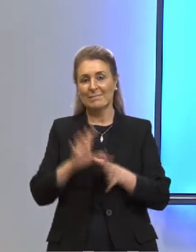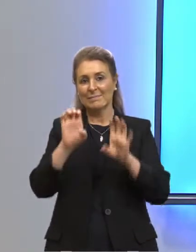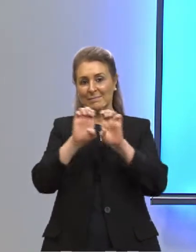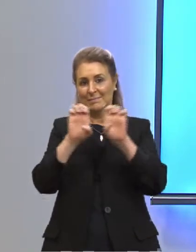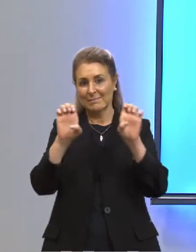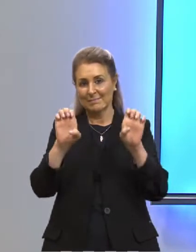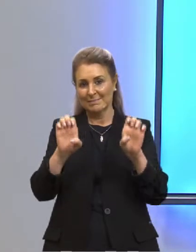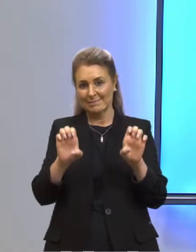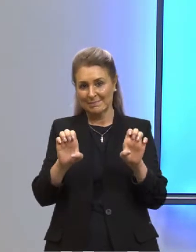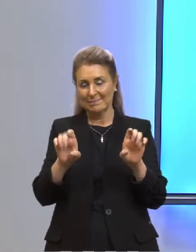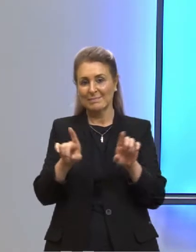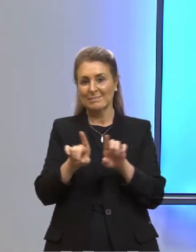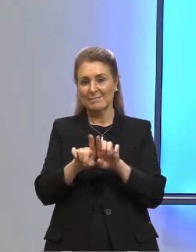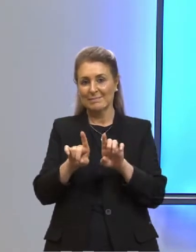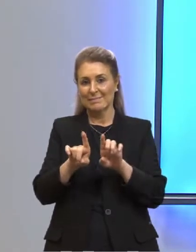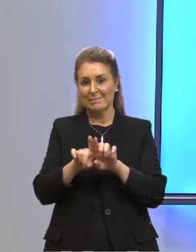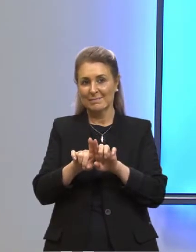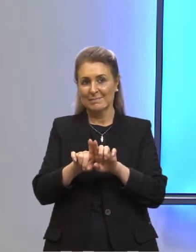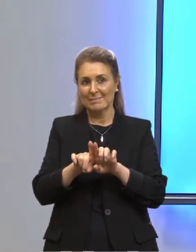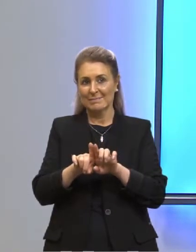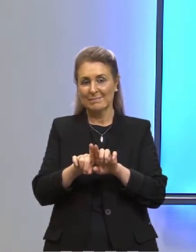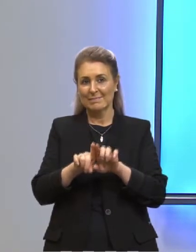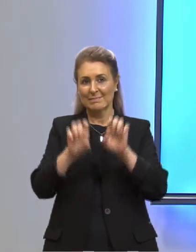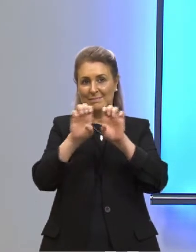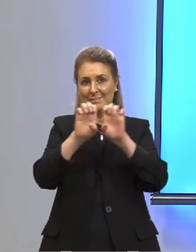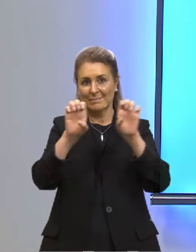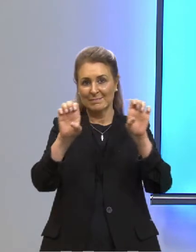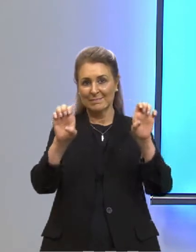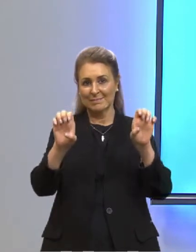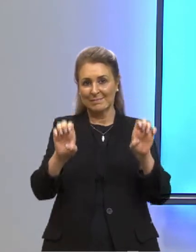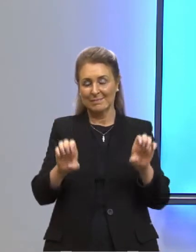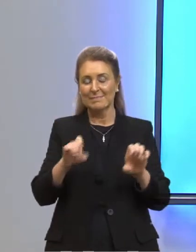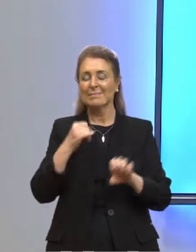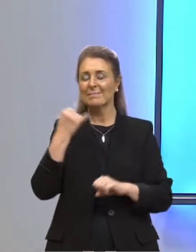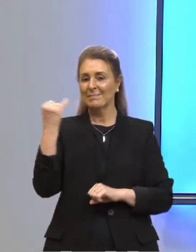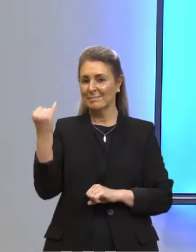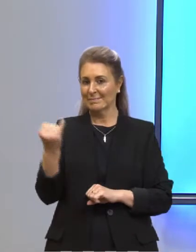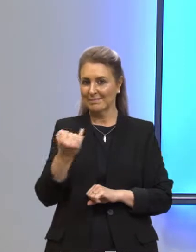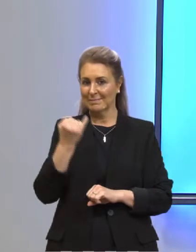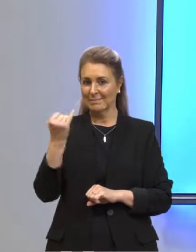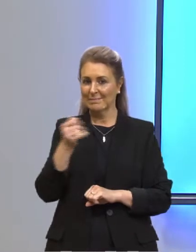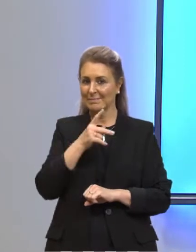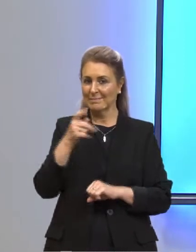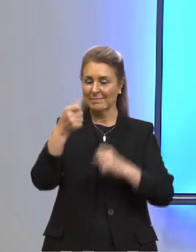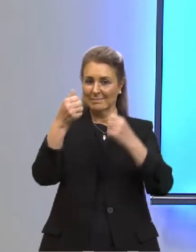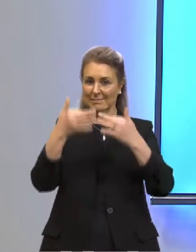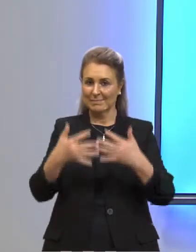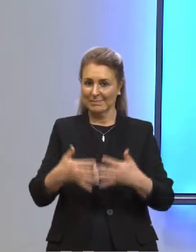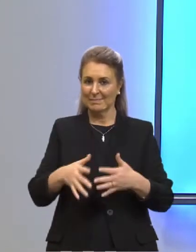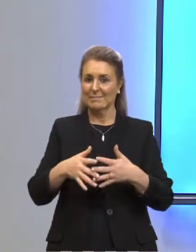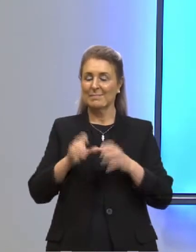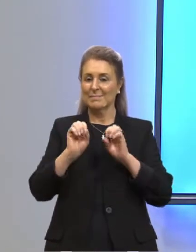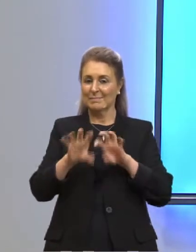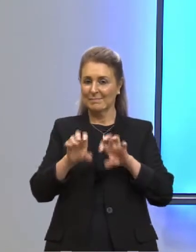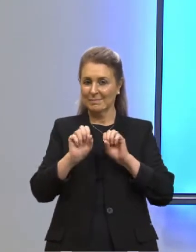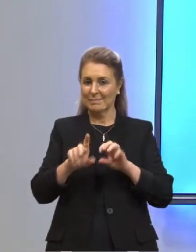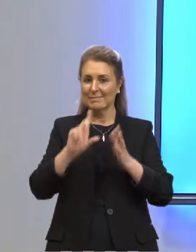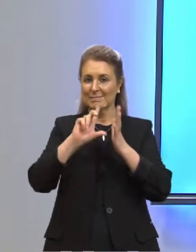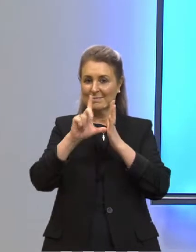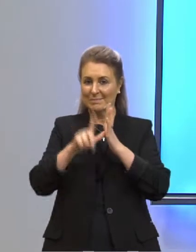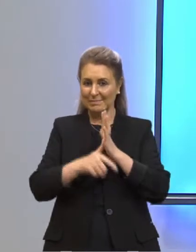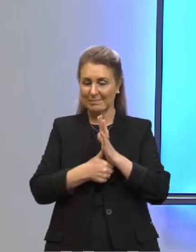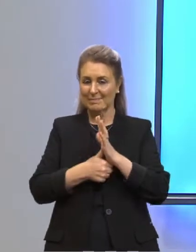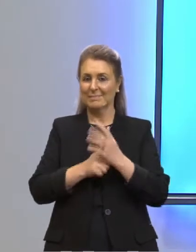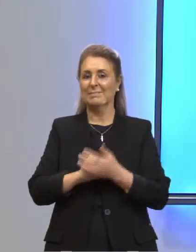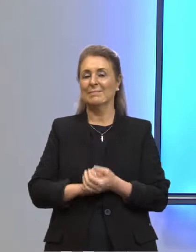vamos ver aqui, que é uma equação muito importante, que eu vou falar para vocês dela durante